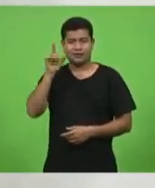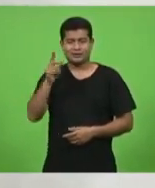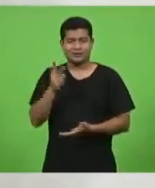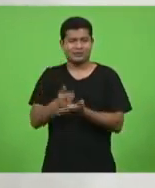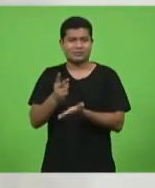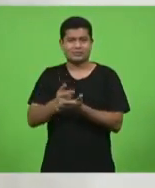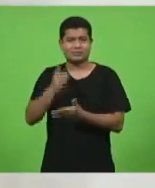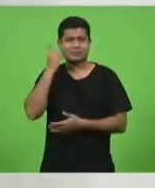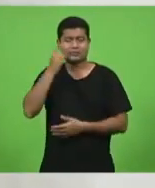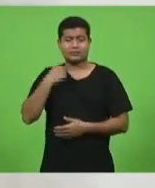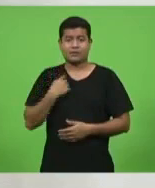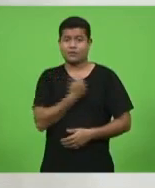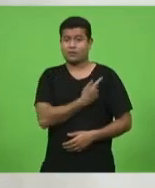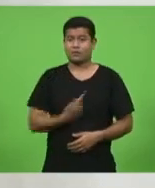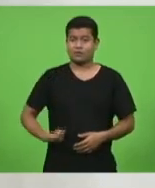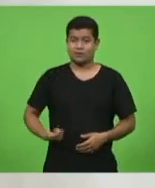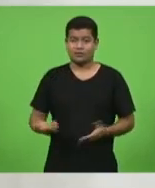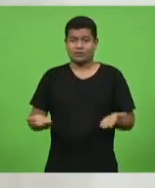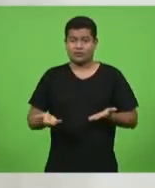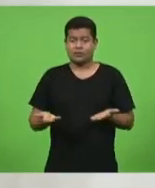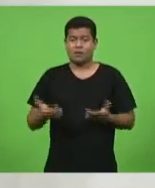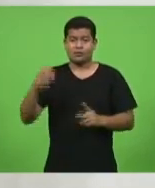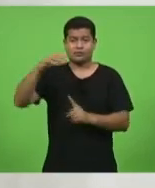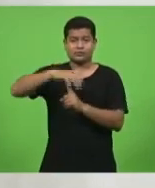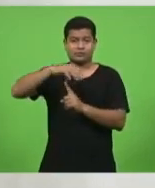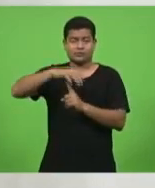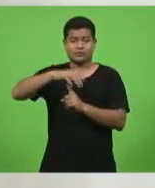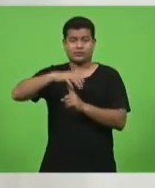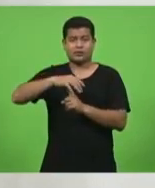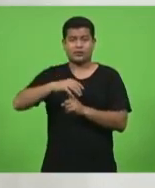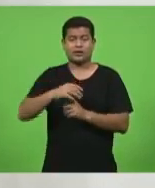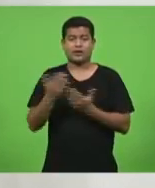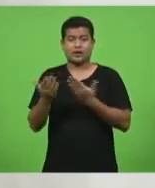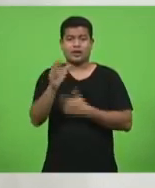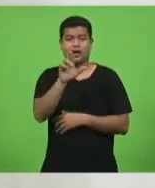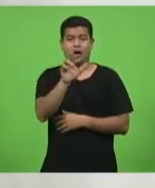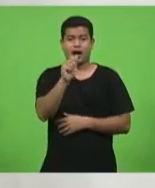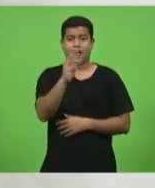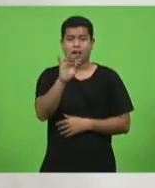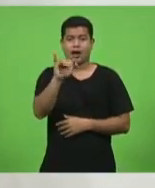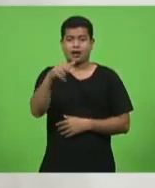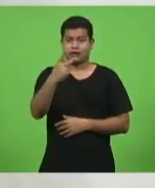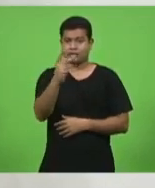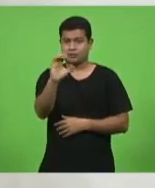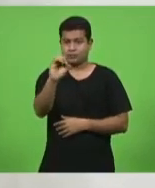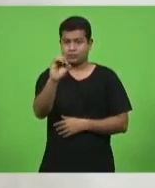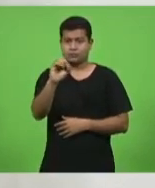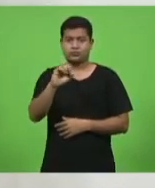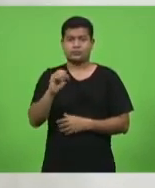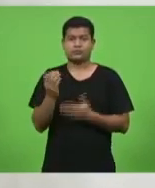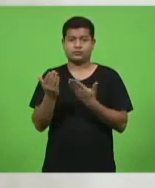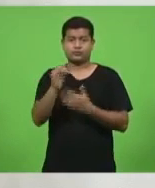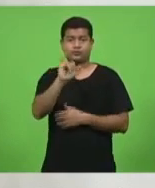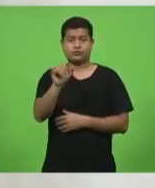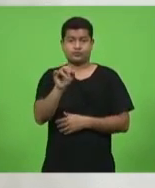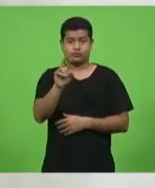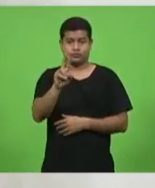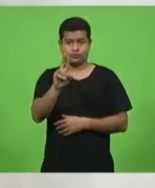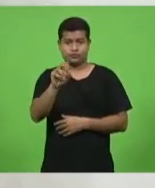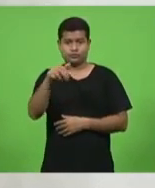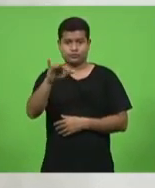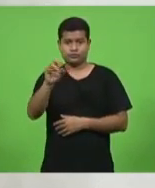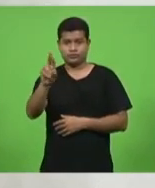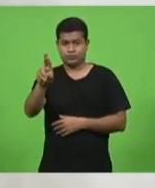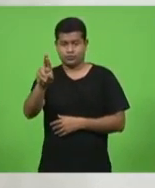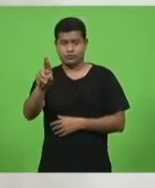Ratinho Júnior, que nós fomos deputados juntos e ele também fazia parte da Unali enquanto deputado, hoje já na função de governador, conversava